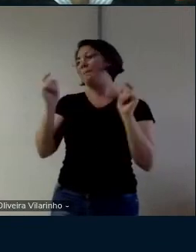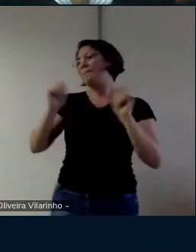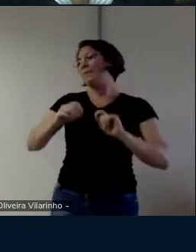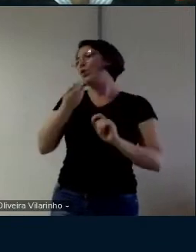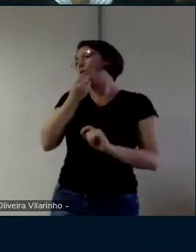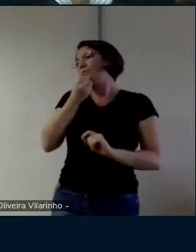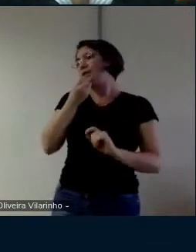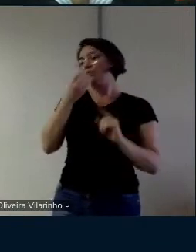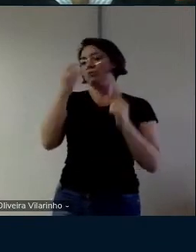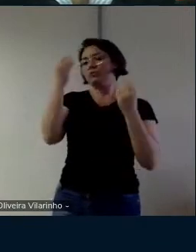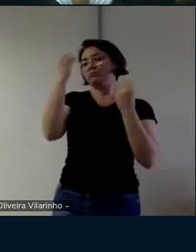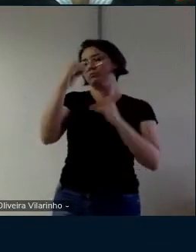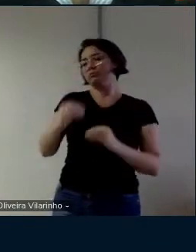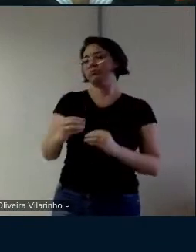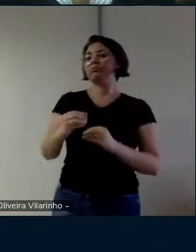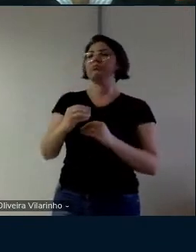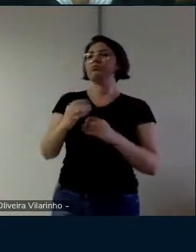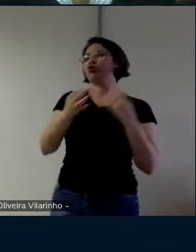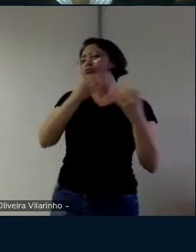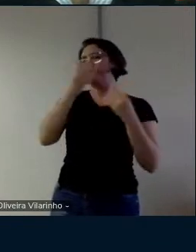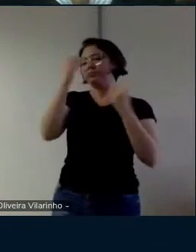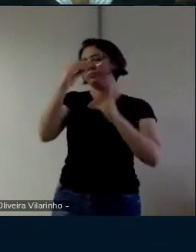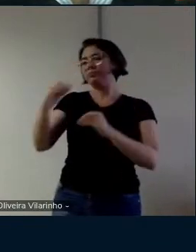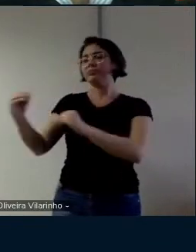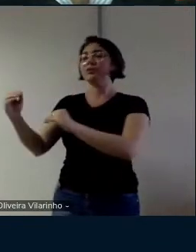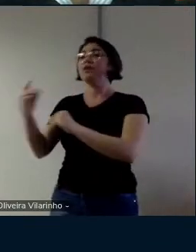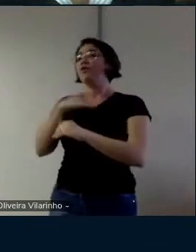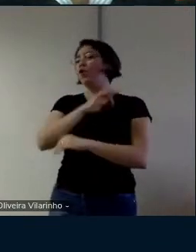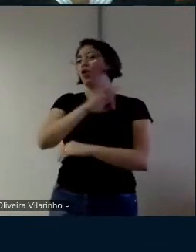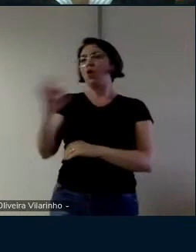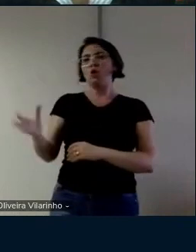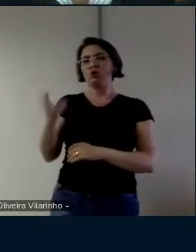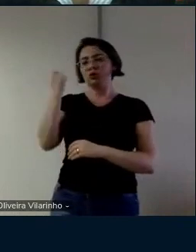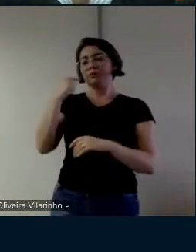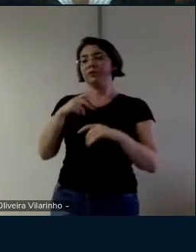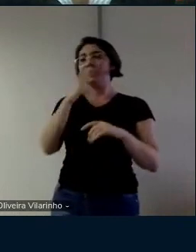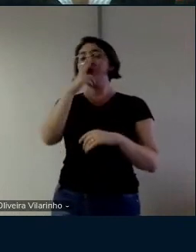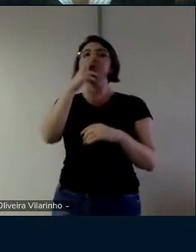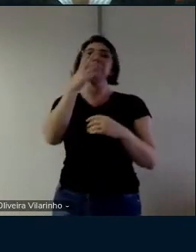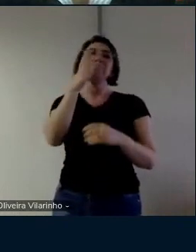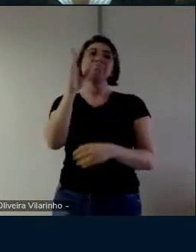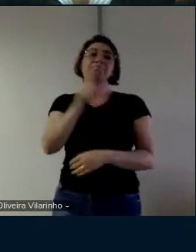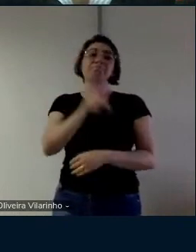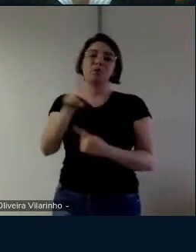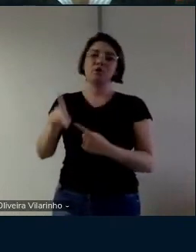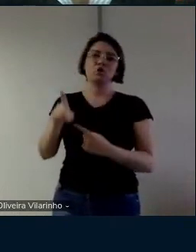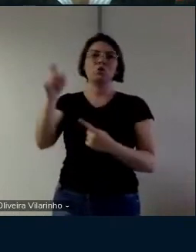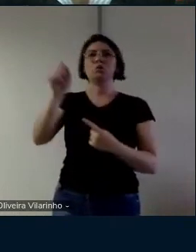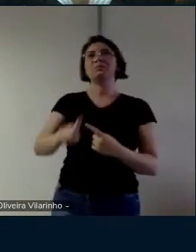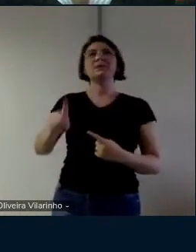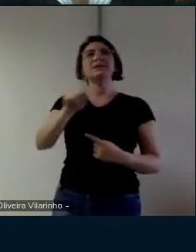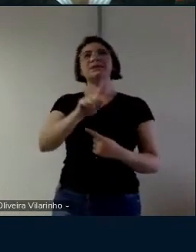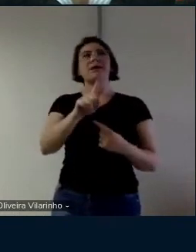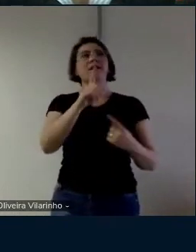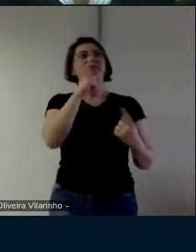a gente tende a tomar lucidado porque o professor não precisa de ter uma receita de bolo mas a receita de bolo ajuda ele a criar outras coisas